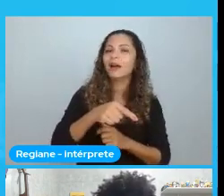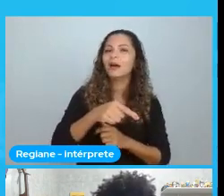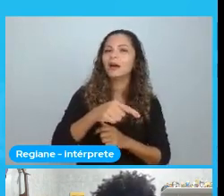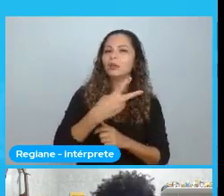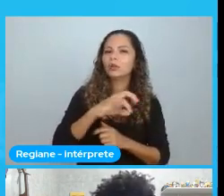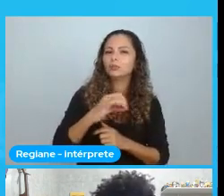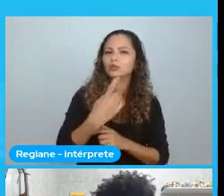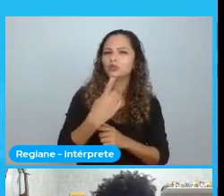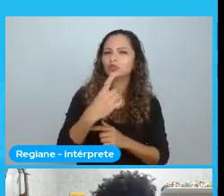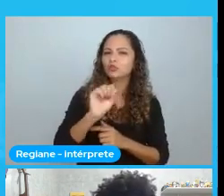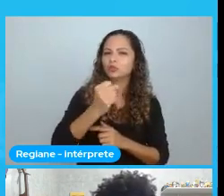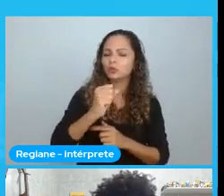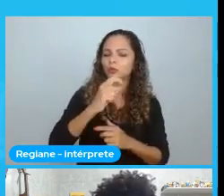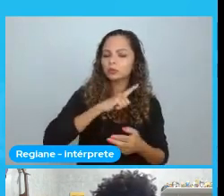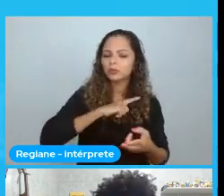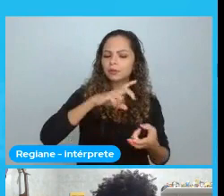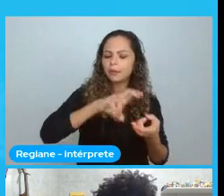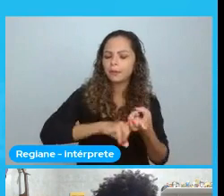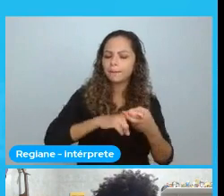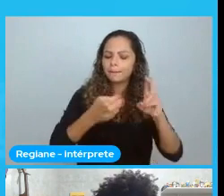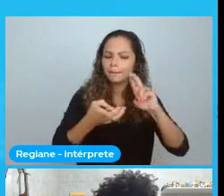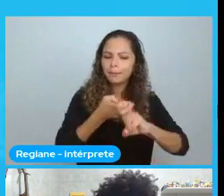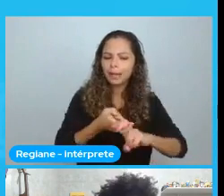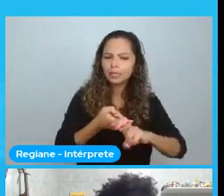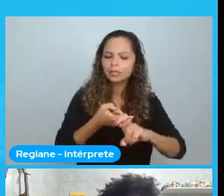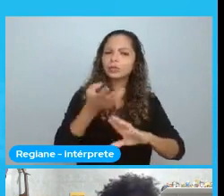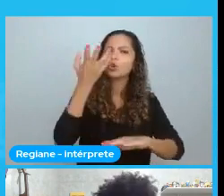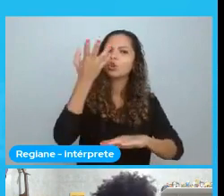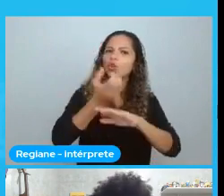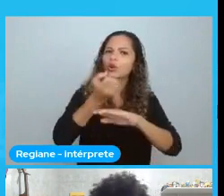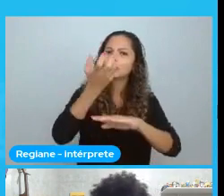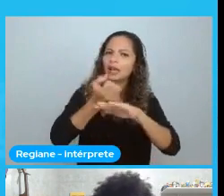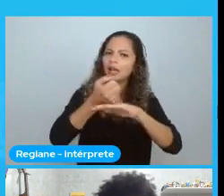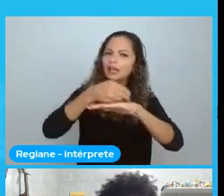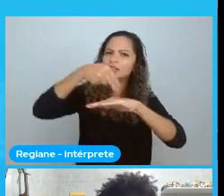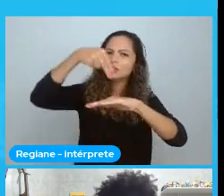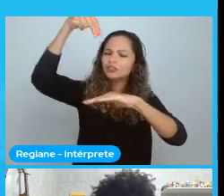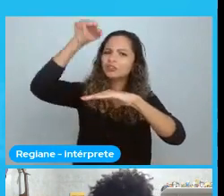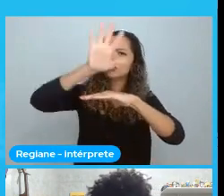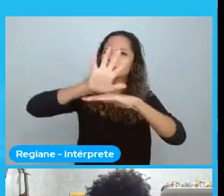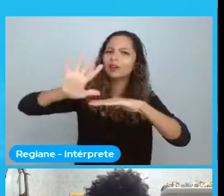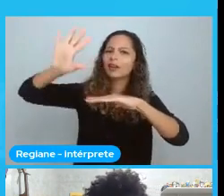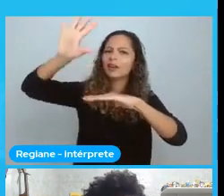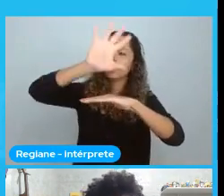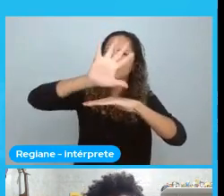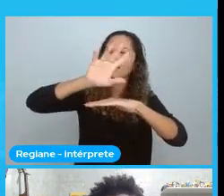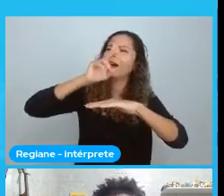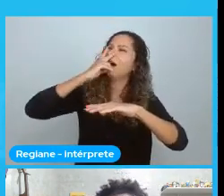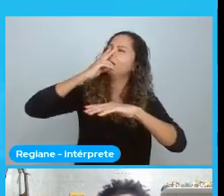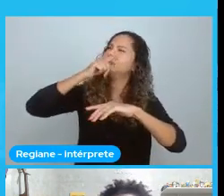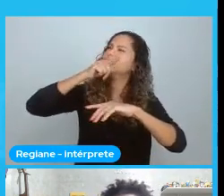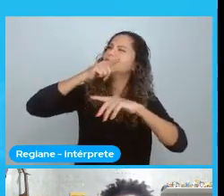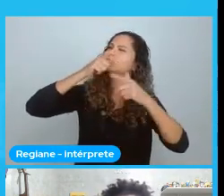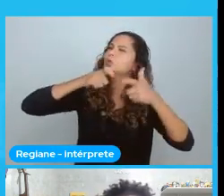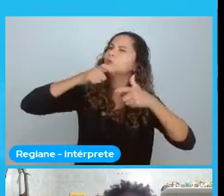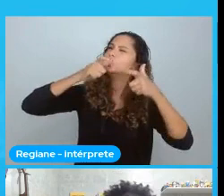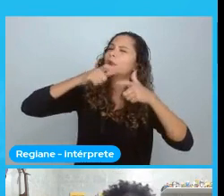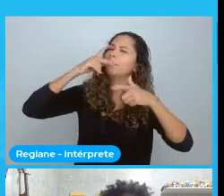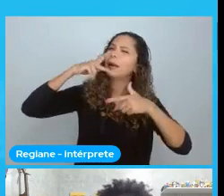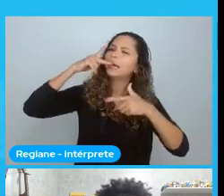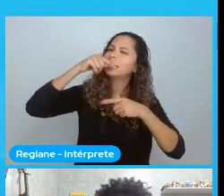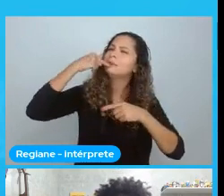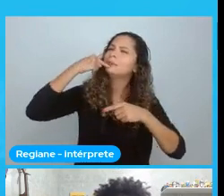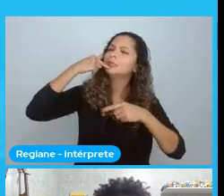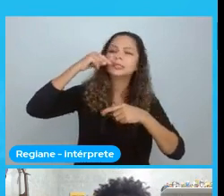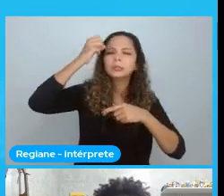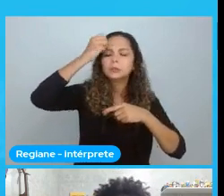Nordeste da Paraíba. Que foi na Paraíba. Eu realmente não lembro. Mas eu lembro que teve uma chamada para